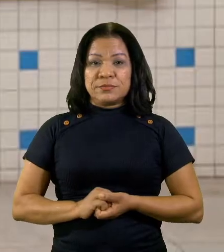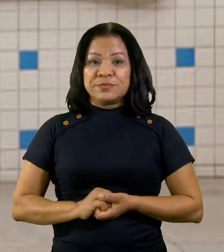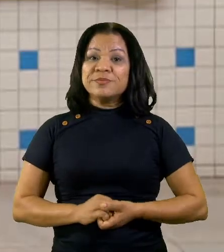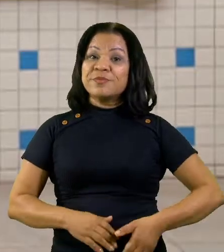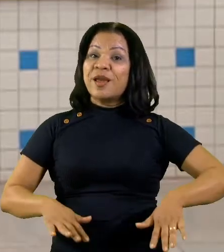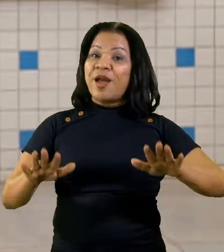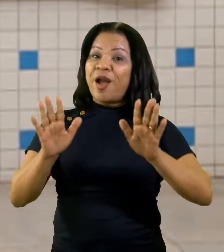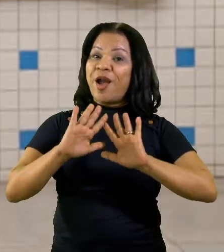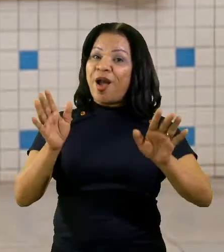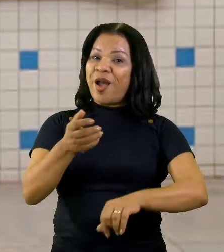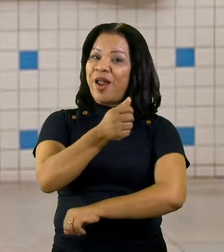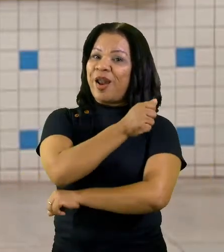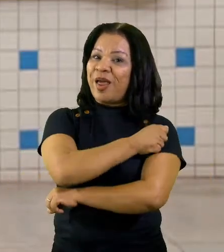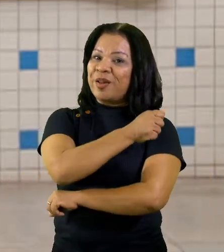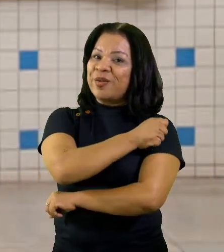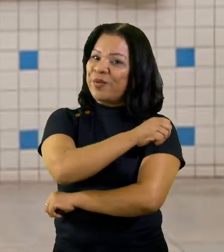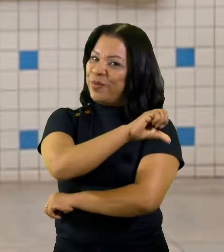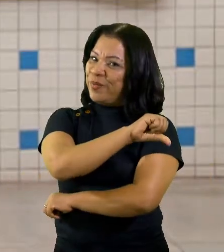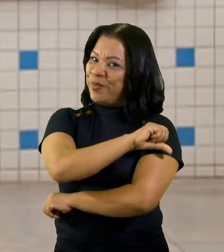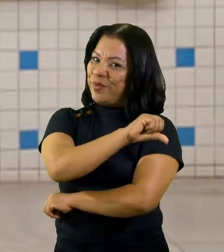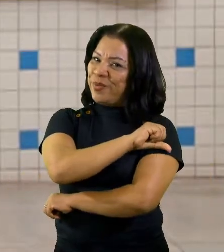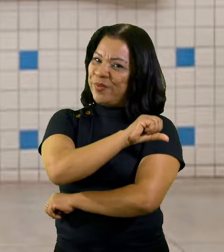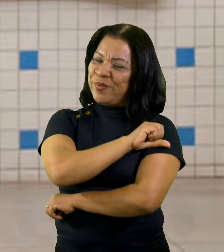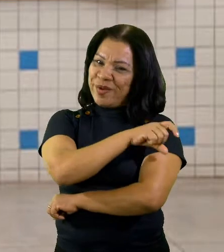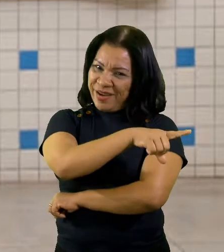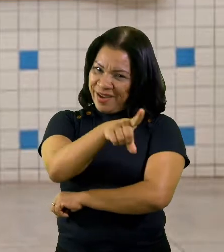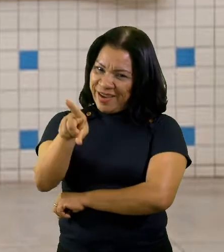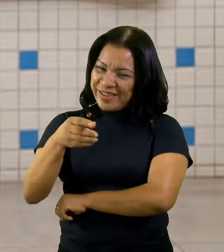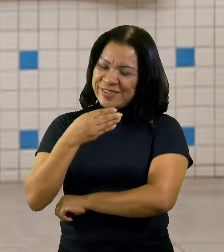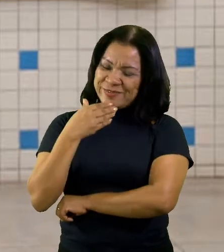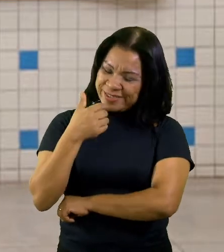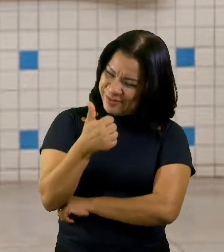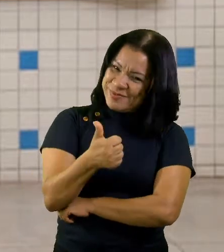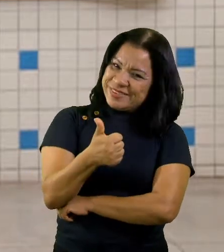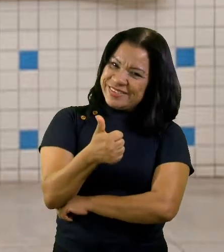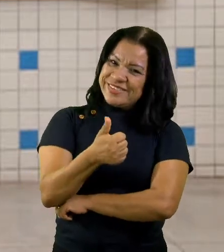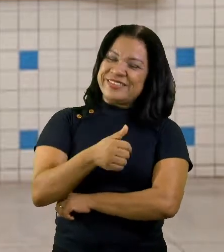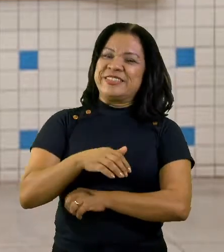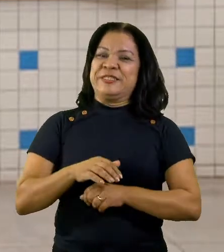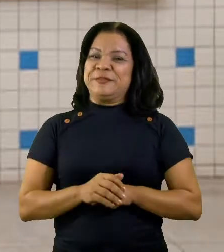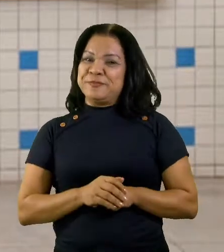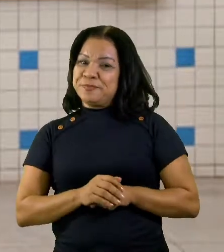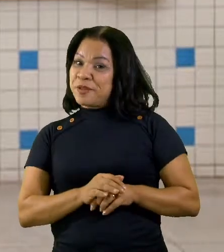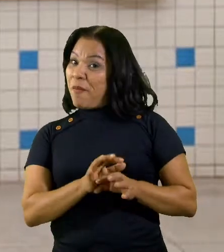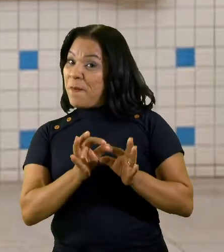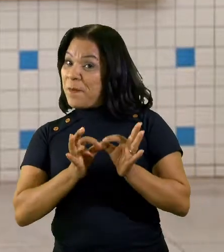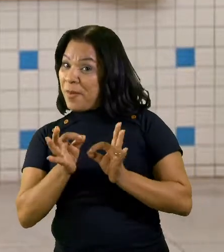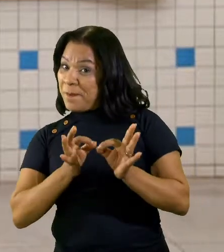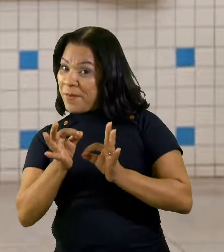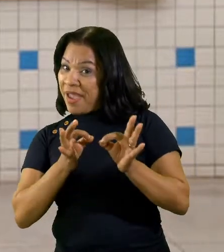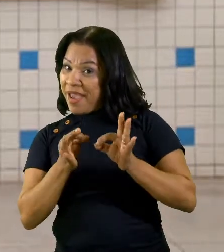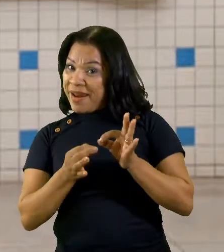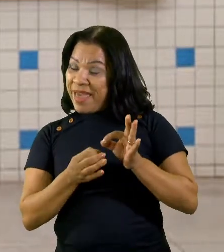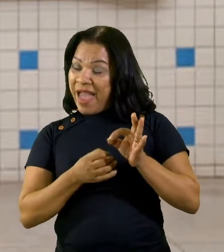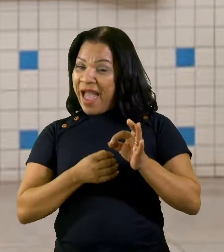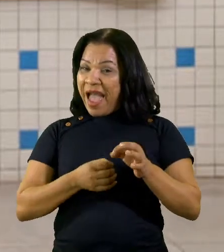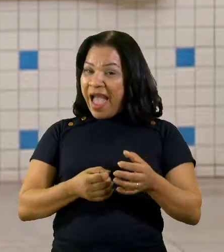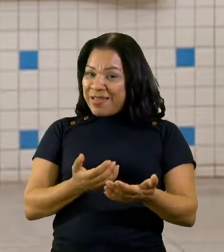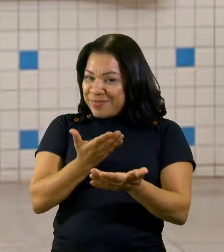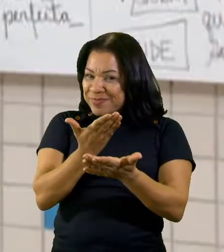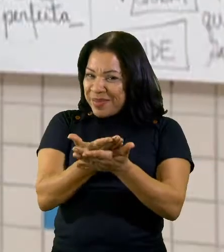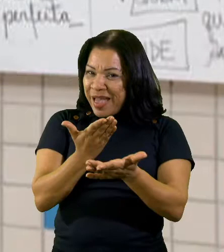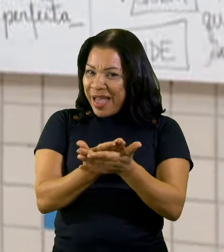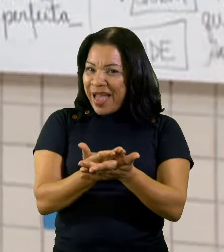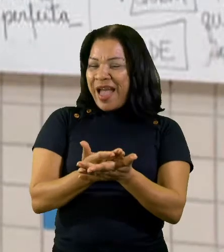Olá estudantes do nono ano, como vocês estão? Todos bem? Preparados para mais uma aula de língua portuguesa?